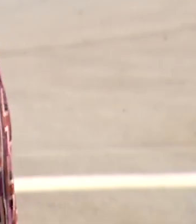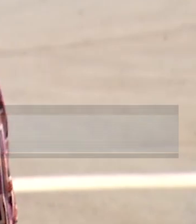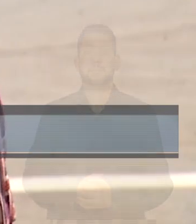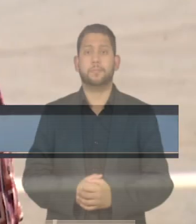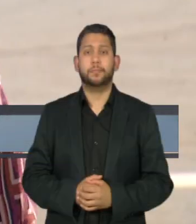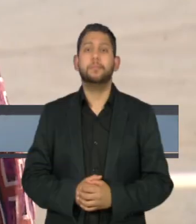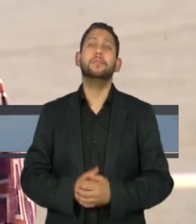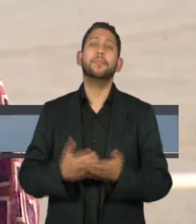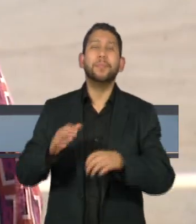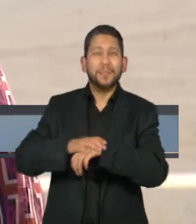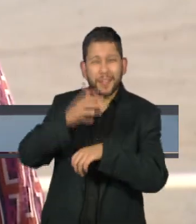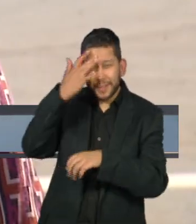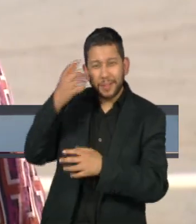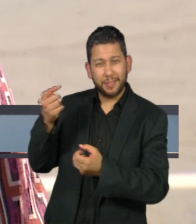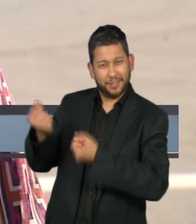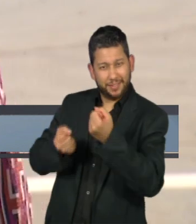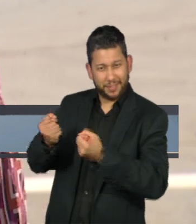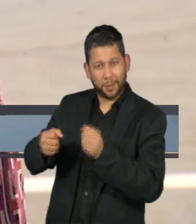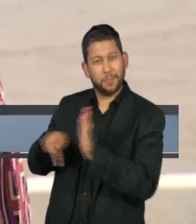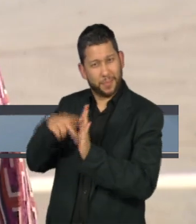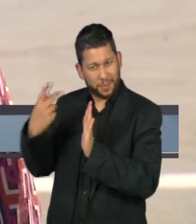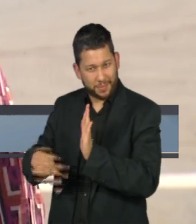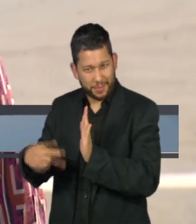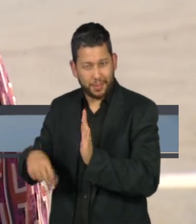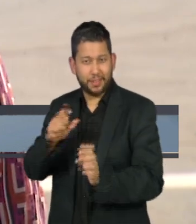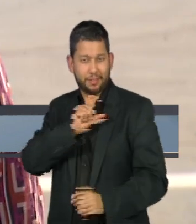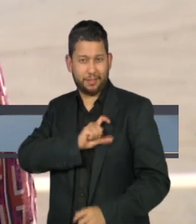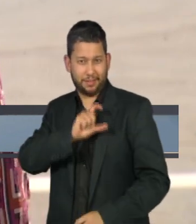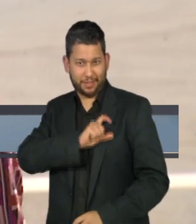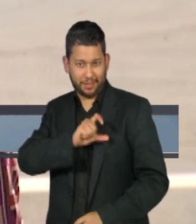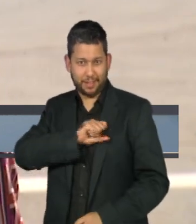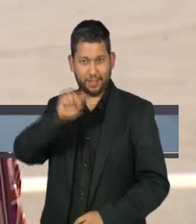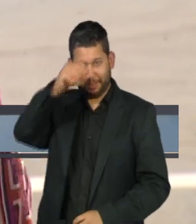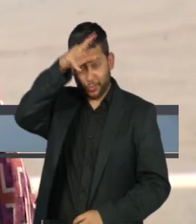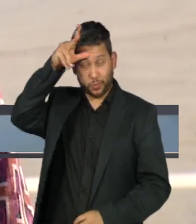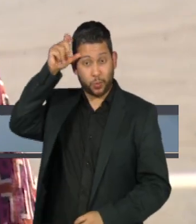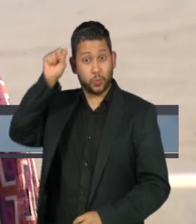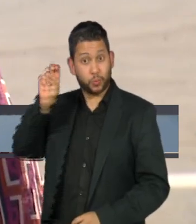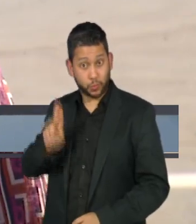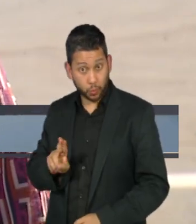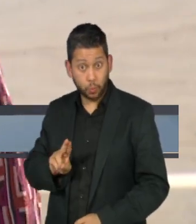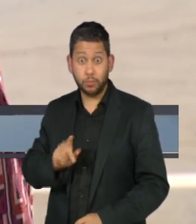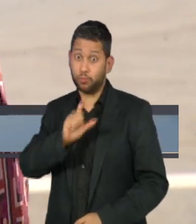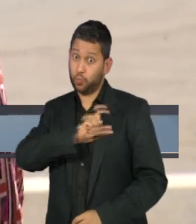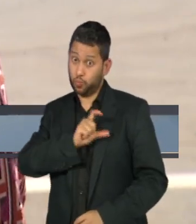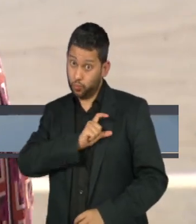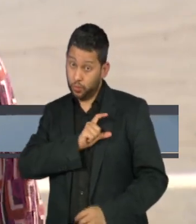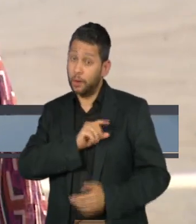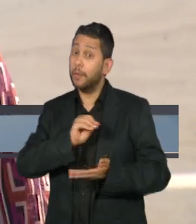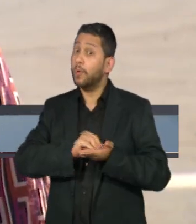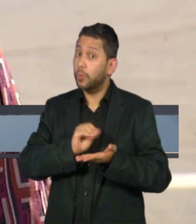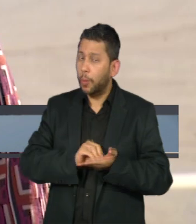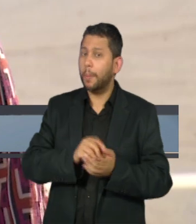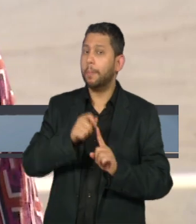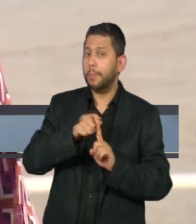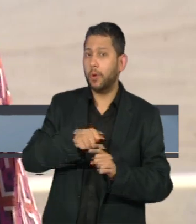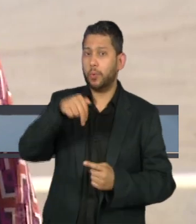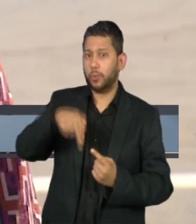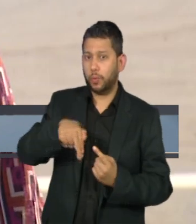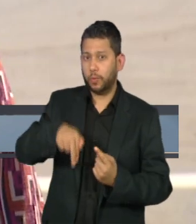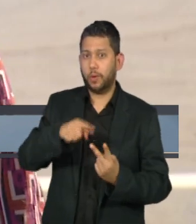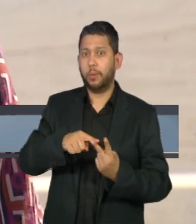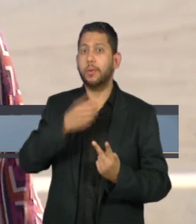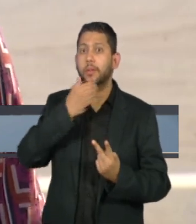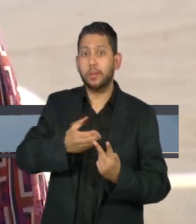Os condutores sul-mato-grossenses que estão com a carteira nacional de habilitação vencida em novembro e dezembro de